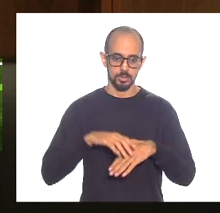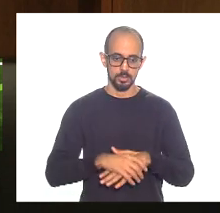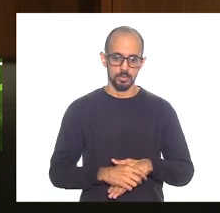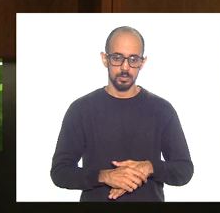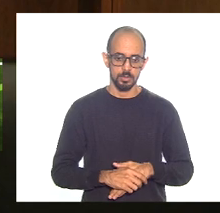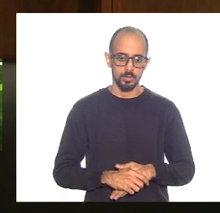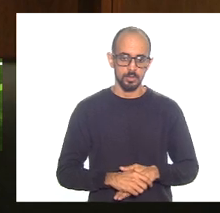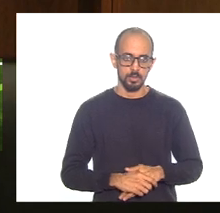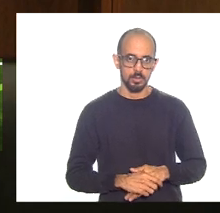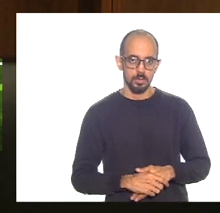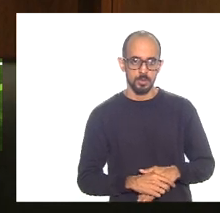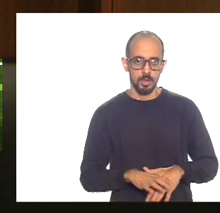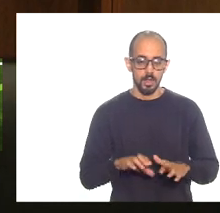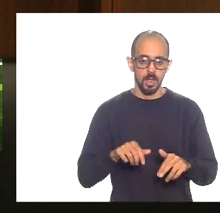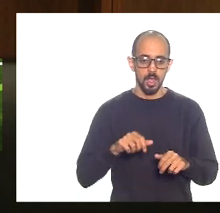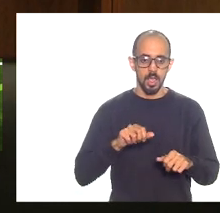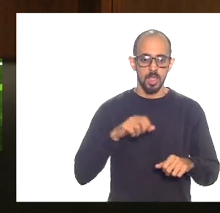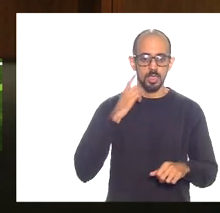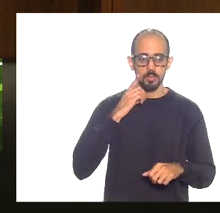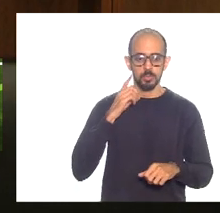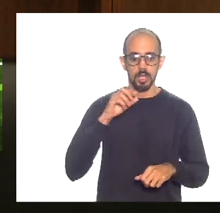deputado Anderson Moraes por favor